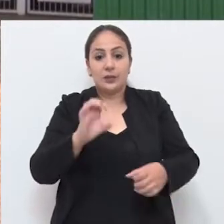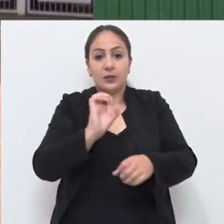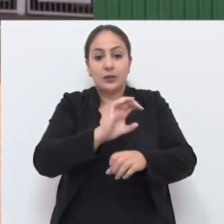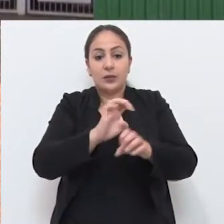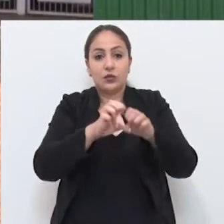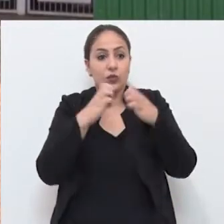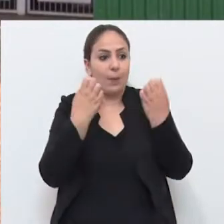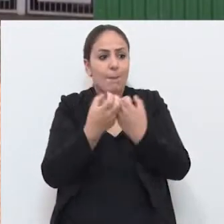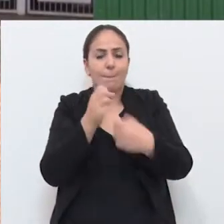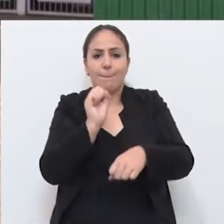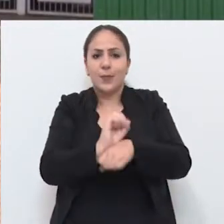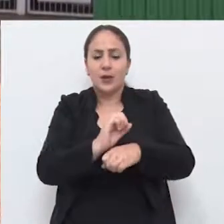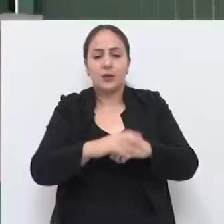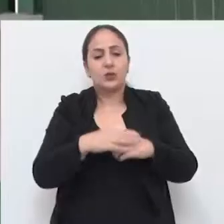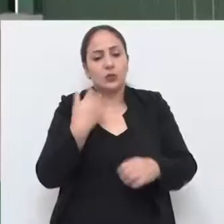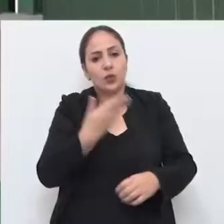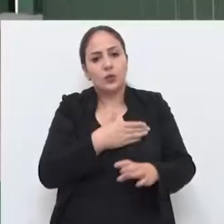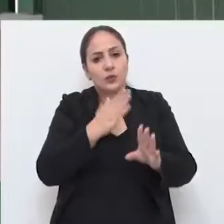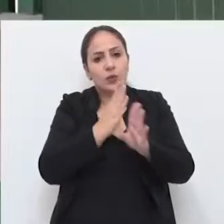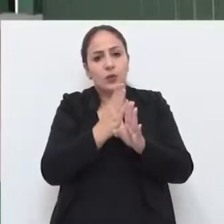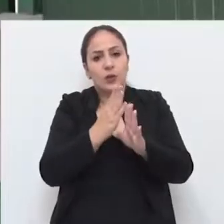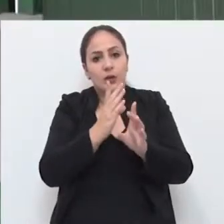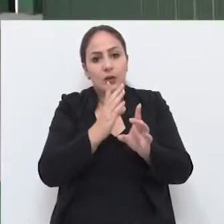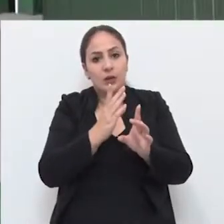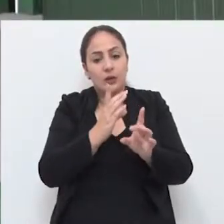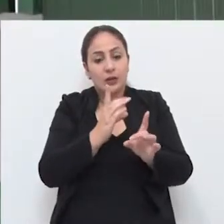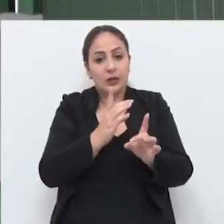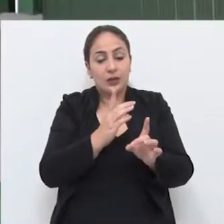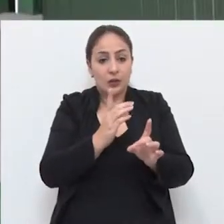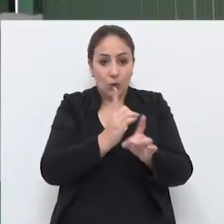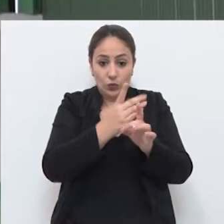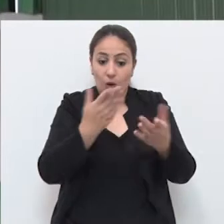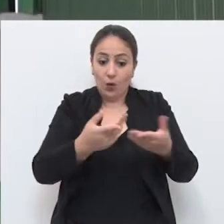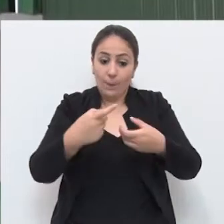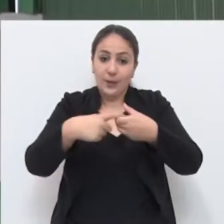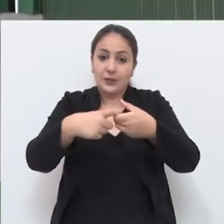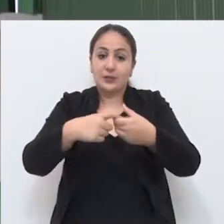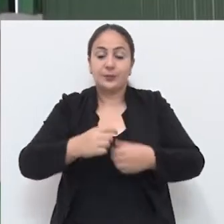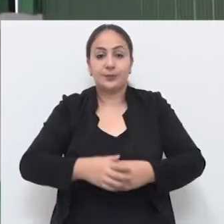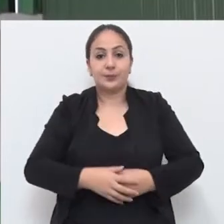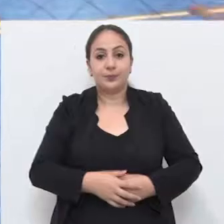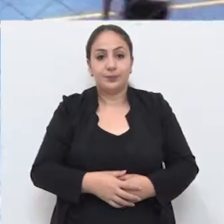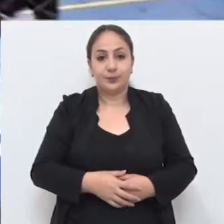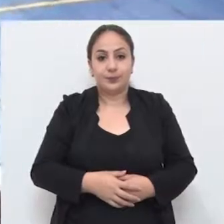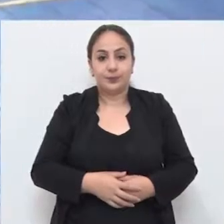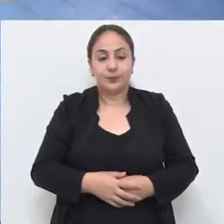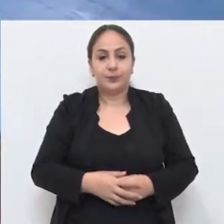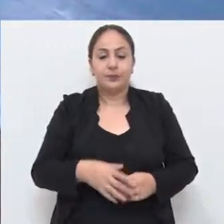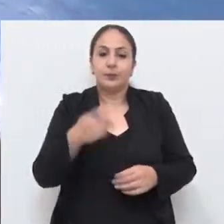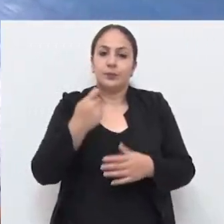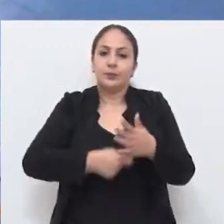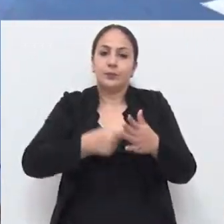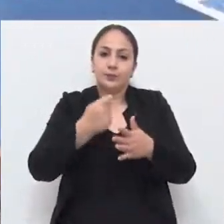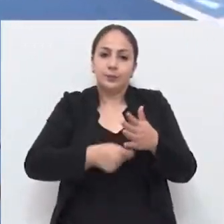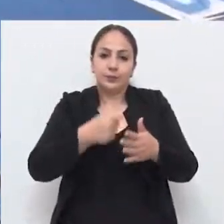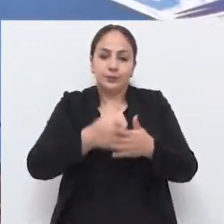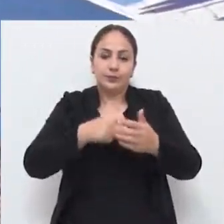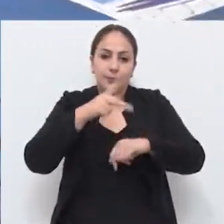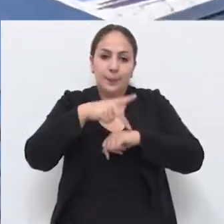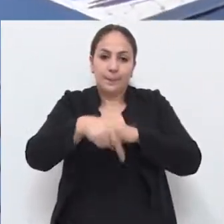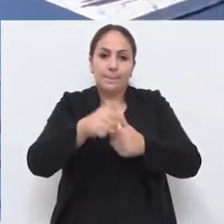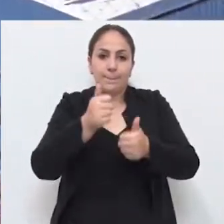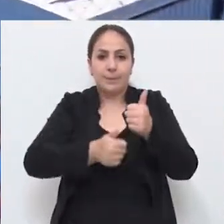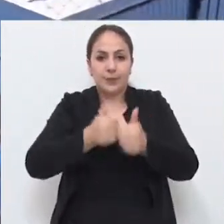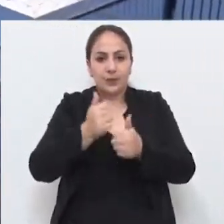aquele ginásio está parado. E a gente encontrou ali na direção do Gaúcho, parceiros. A batalha do Passo Fundo